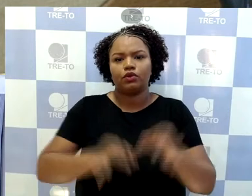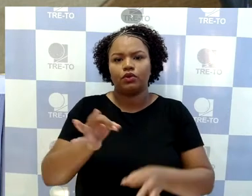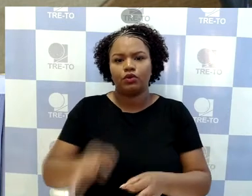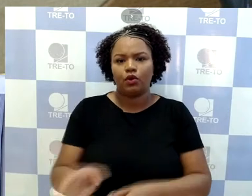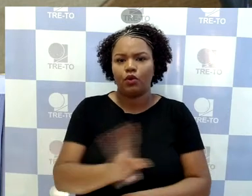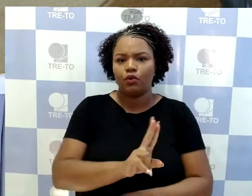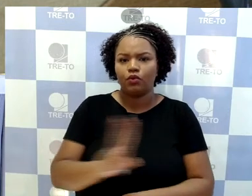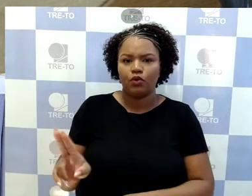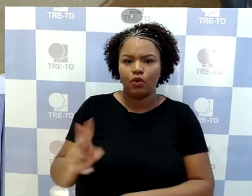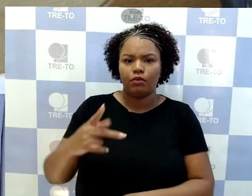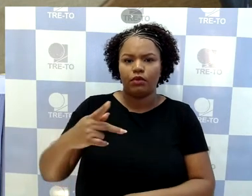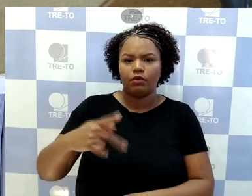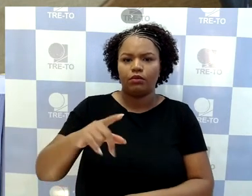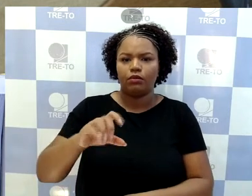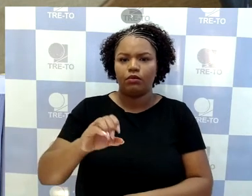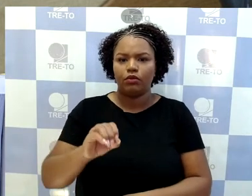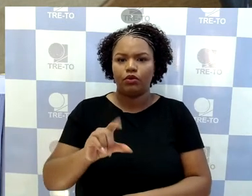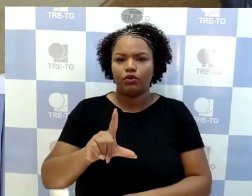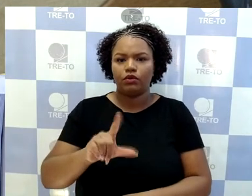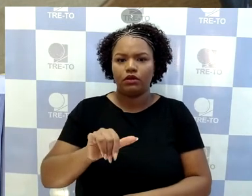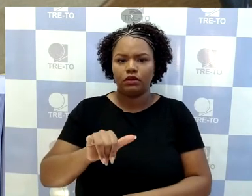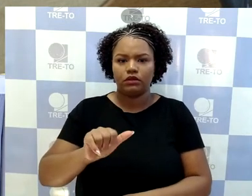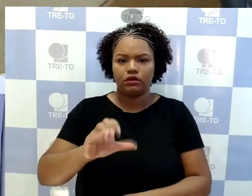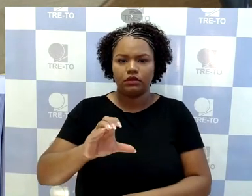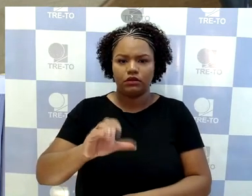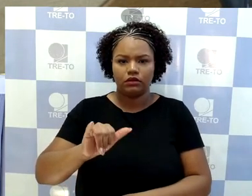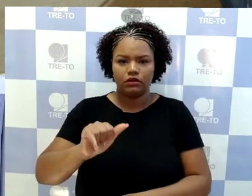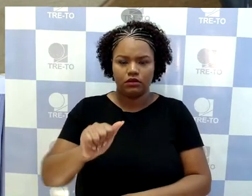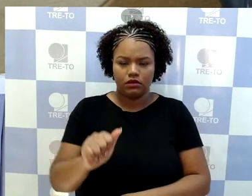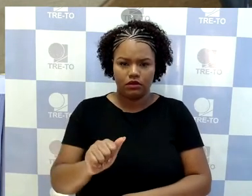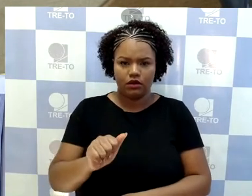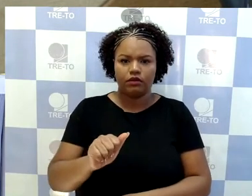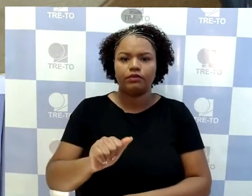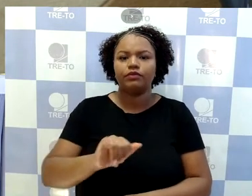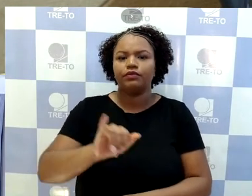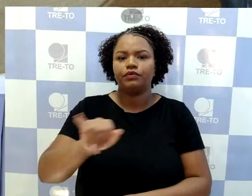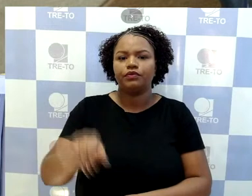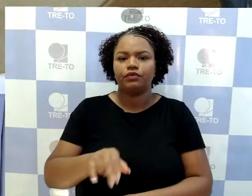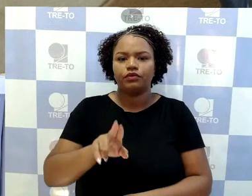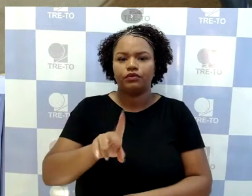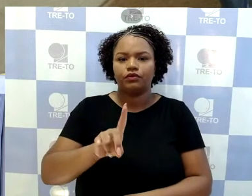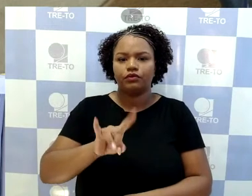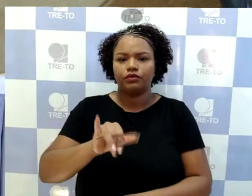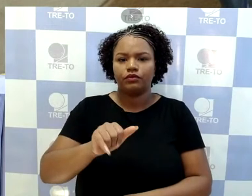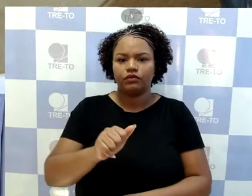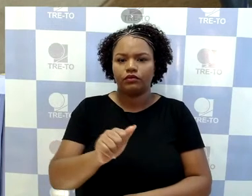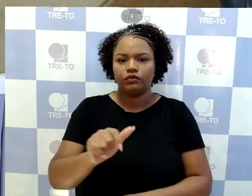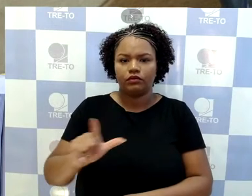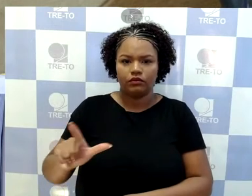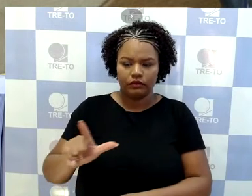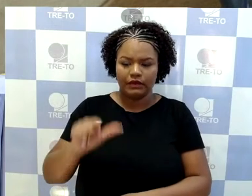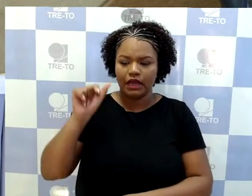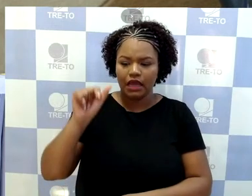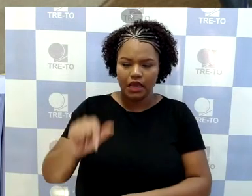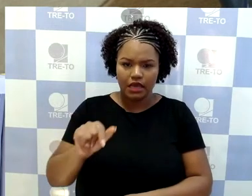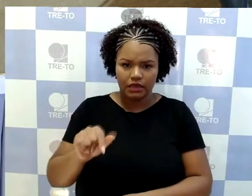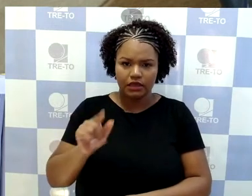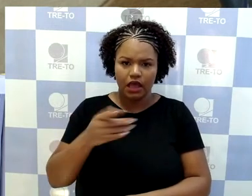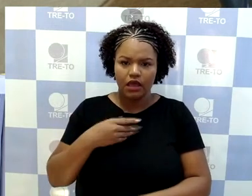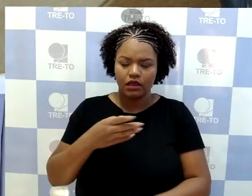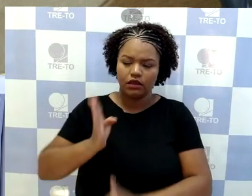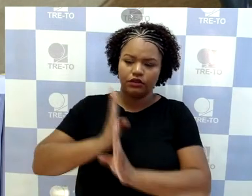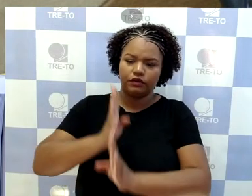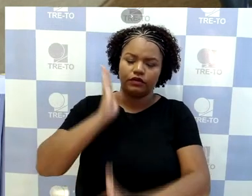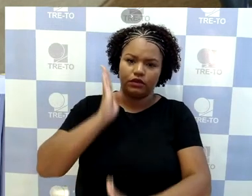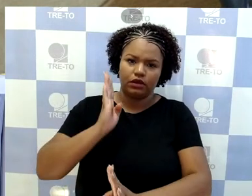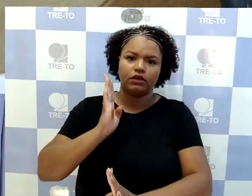judicial, polícia judicial, exclusivamente para fim de identificação funcional, adequando-se